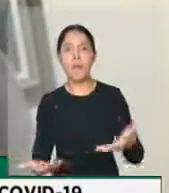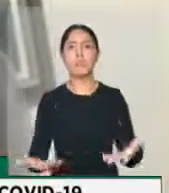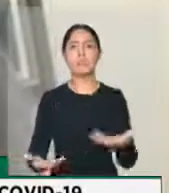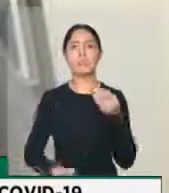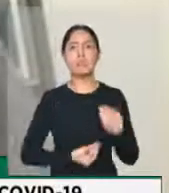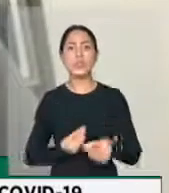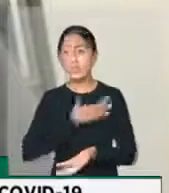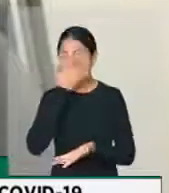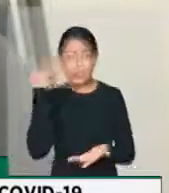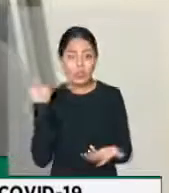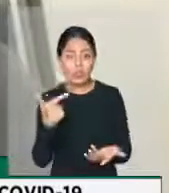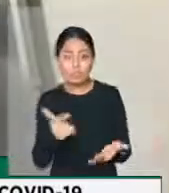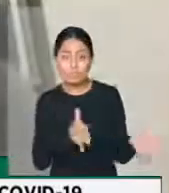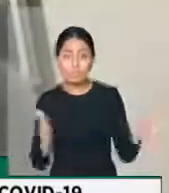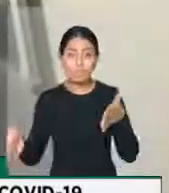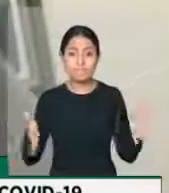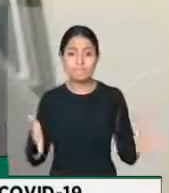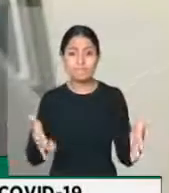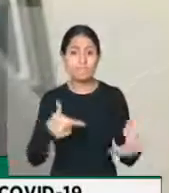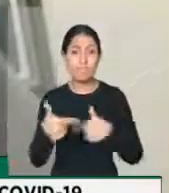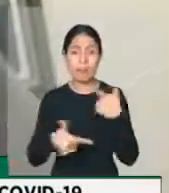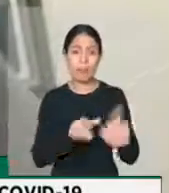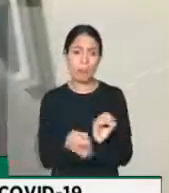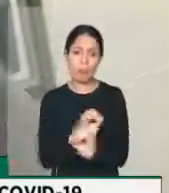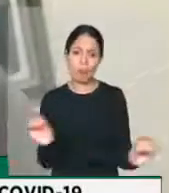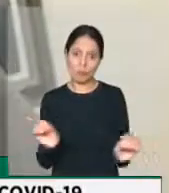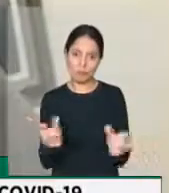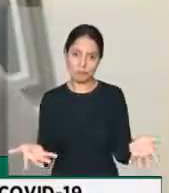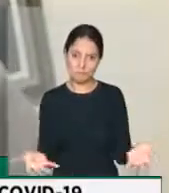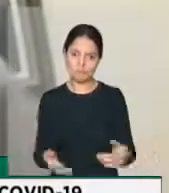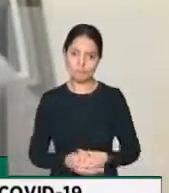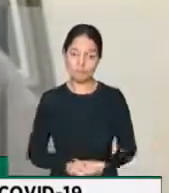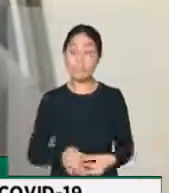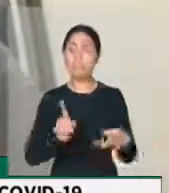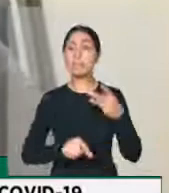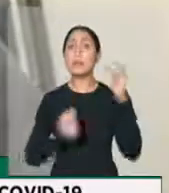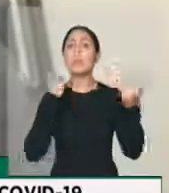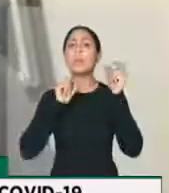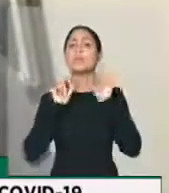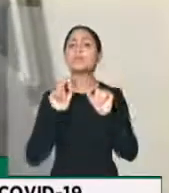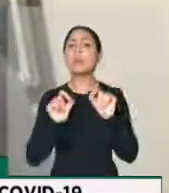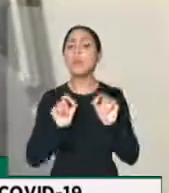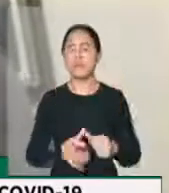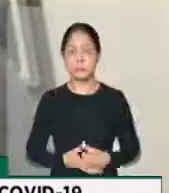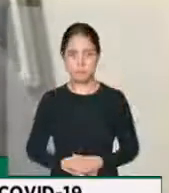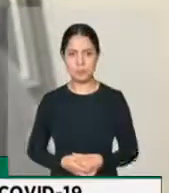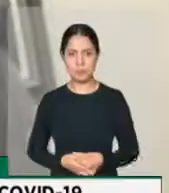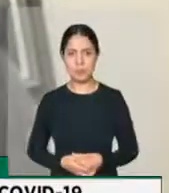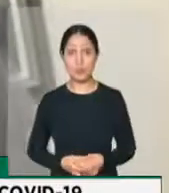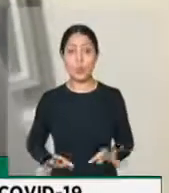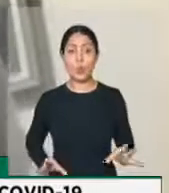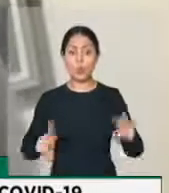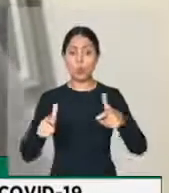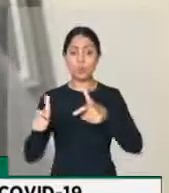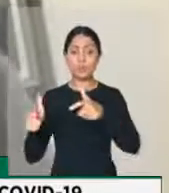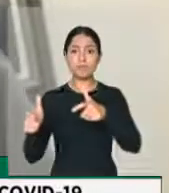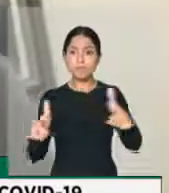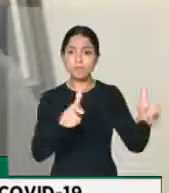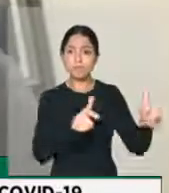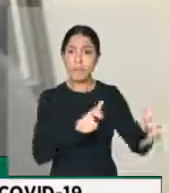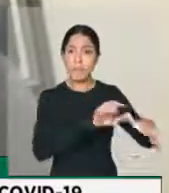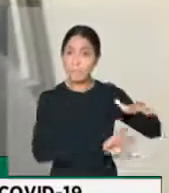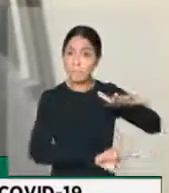sujeitos a não poder trabalhar durante esse período. E a terceira grande preocupação de todos nós era fazer com que as empresas pudessem sobreviver, os